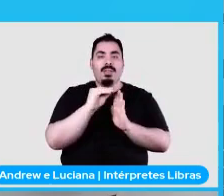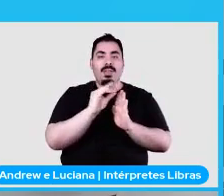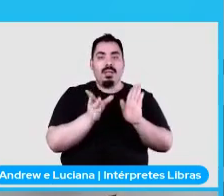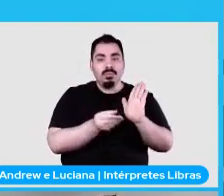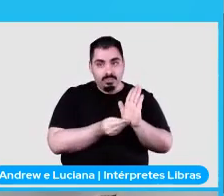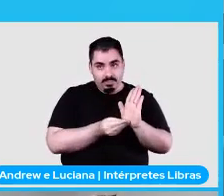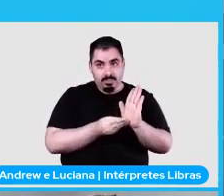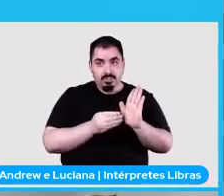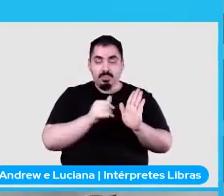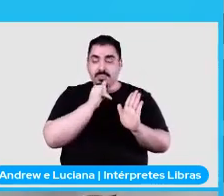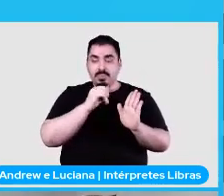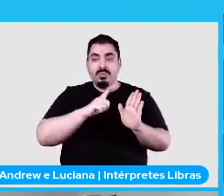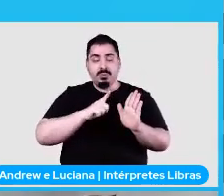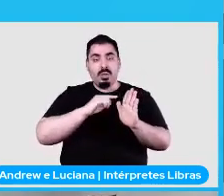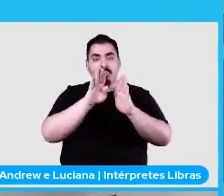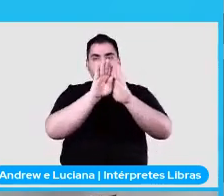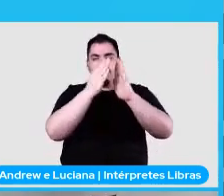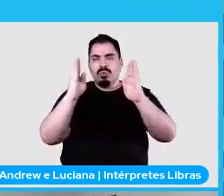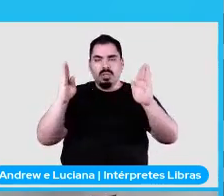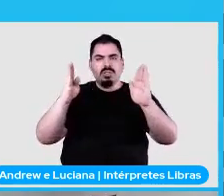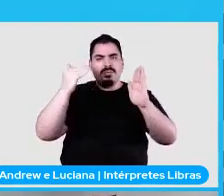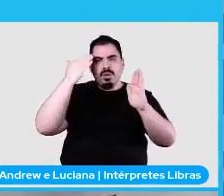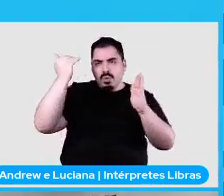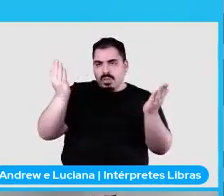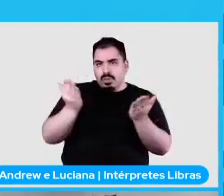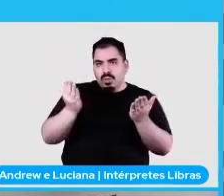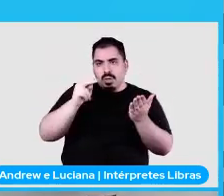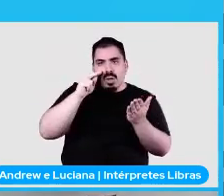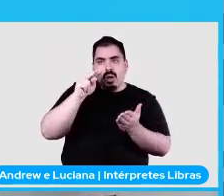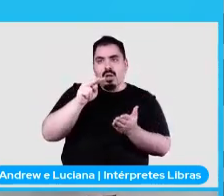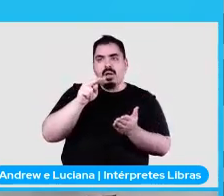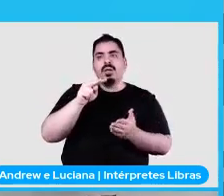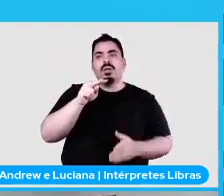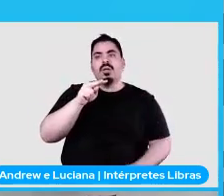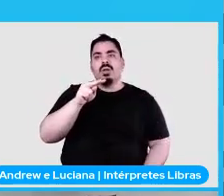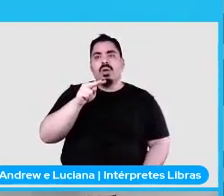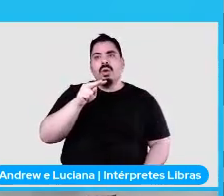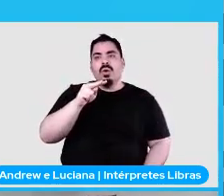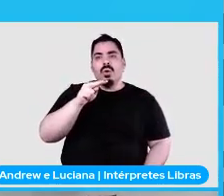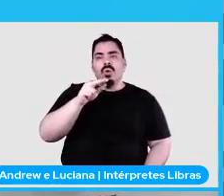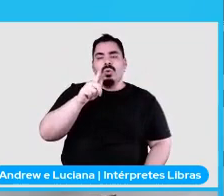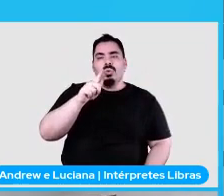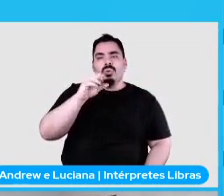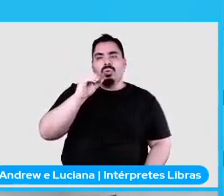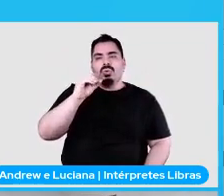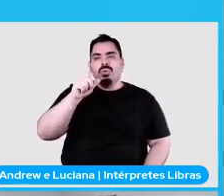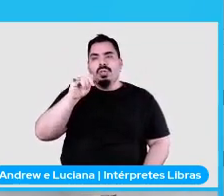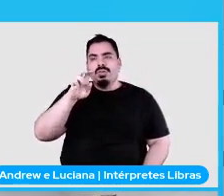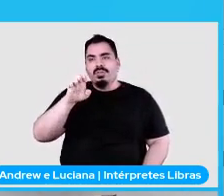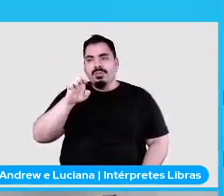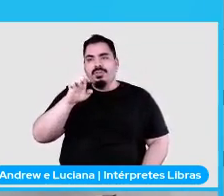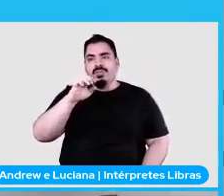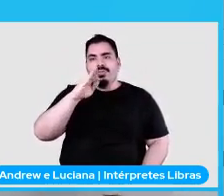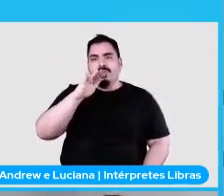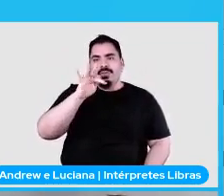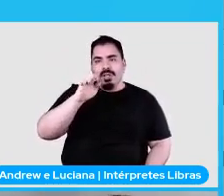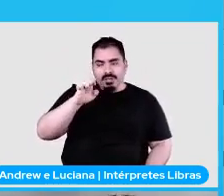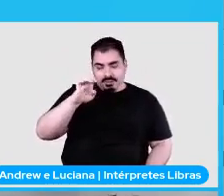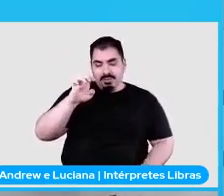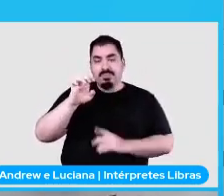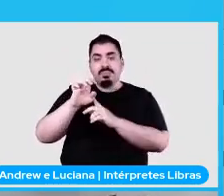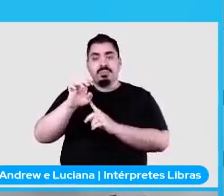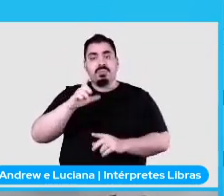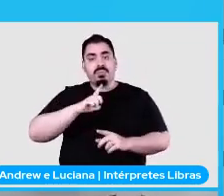que ela está muito em alta, que é o Hug Face. E aí, a gente tem lá, isso aqui é um print de como é que, quando você clica lá na parte de Dataset,